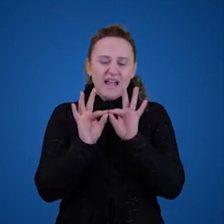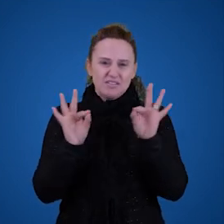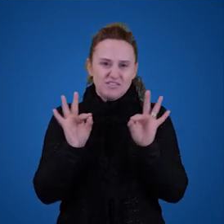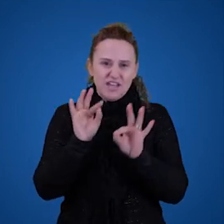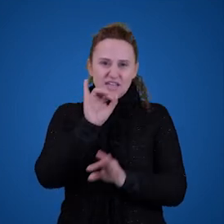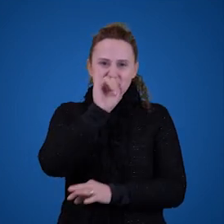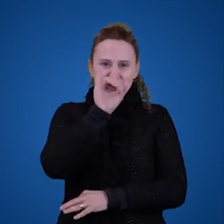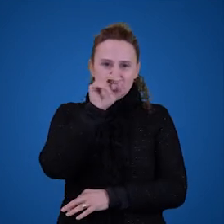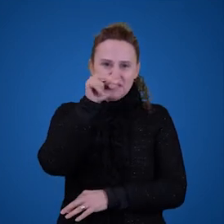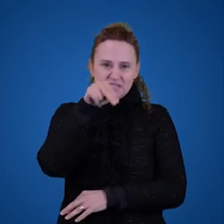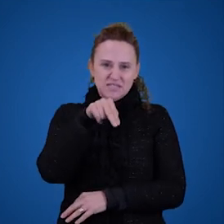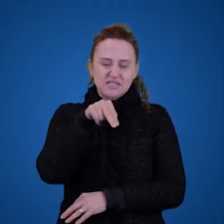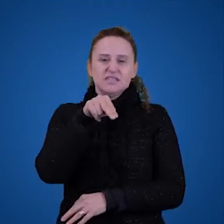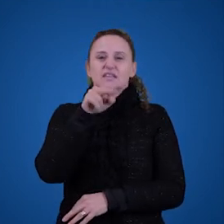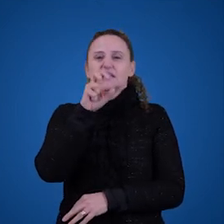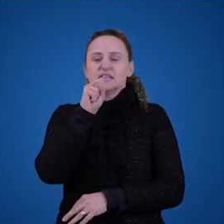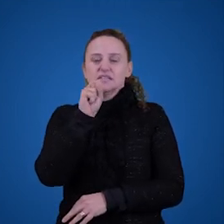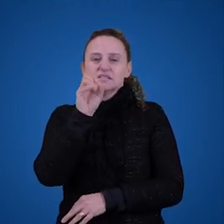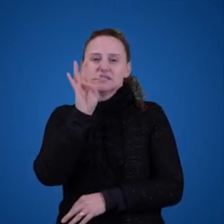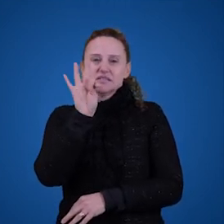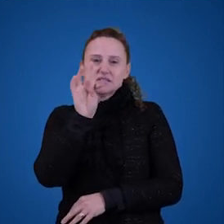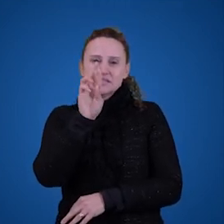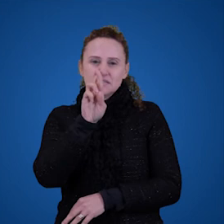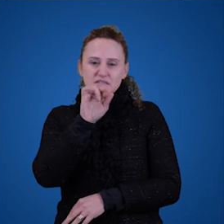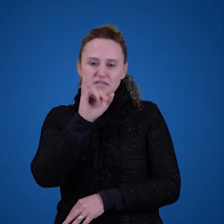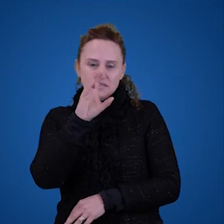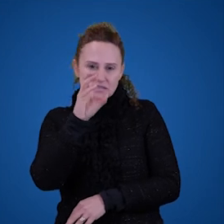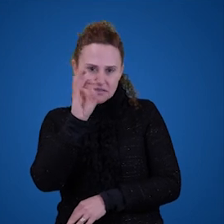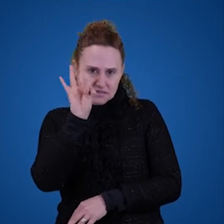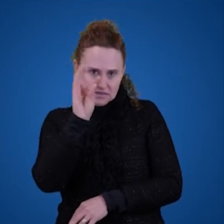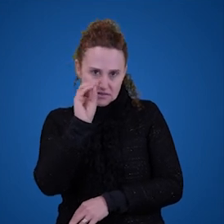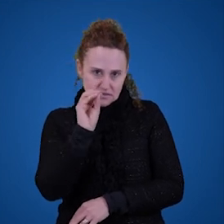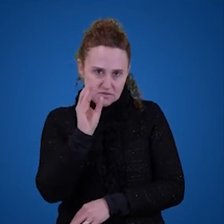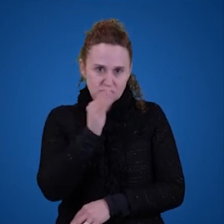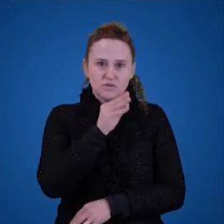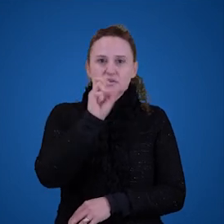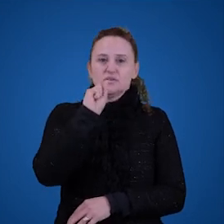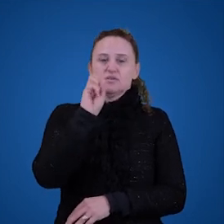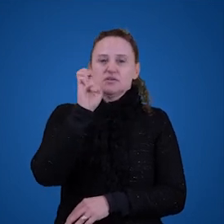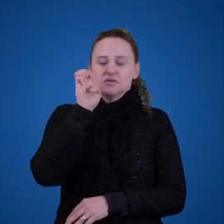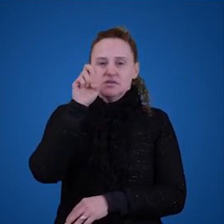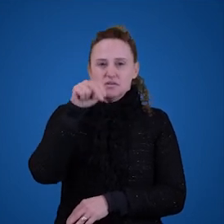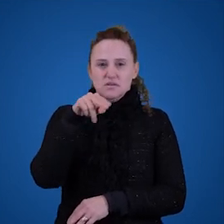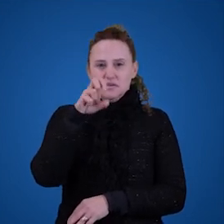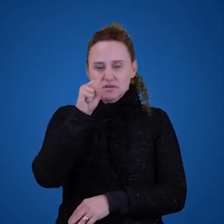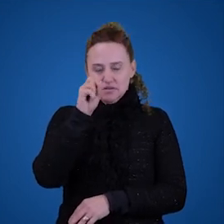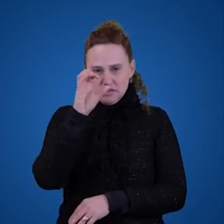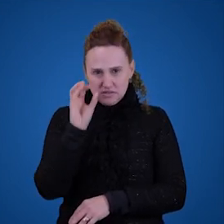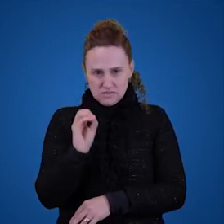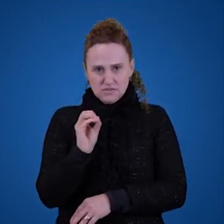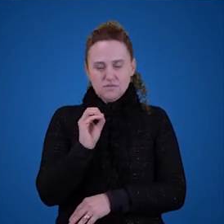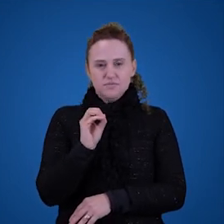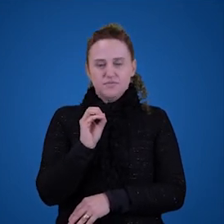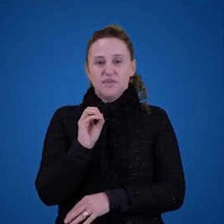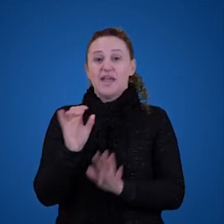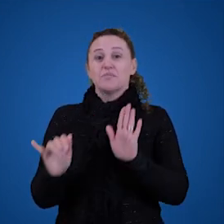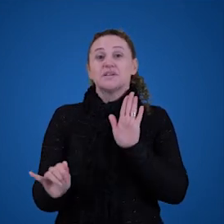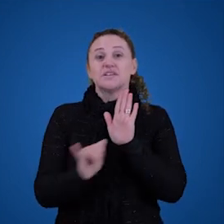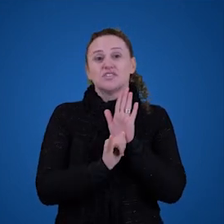está dizendo o seguinte Fernando Pessoa é Fernando Pessoa ou seja uma identidade completamente trivial